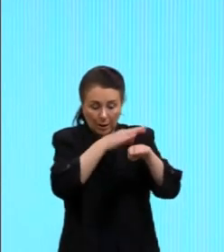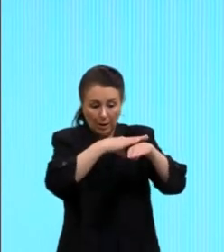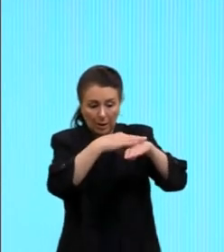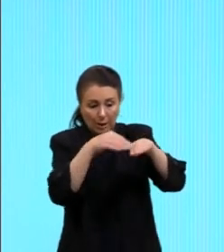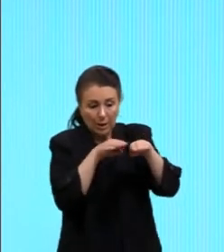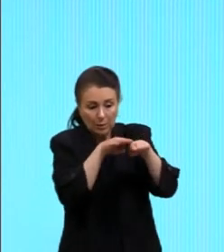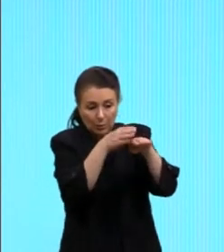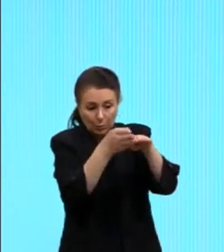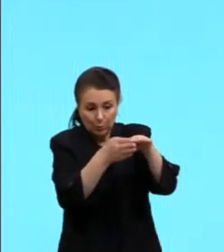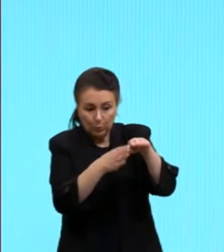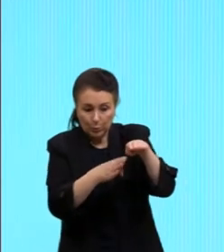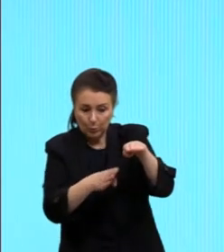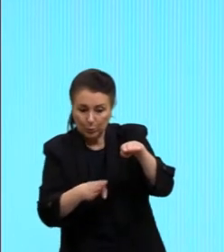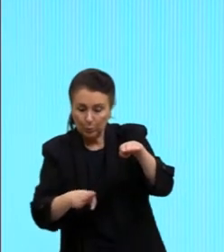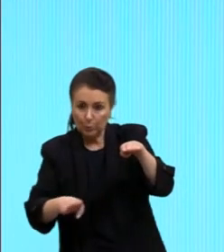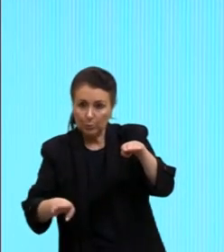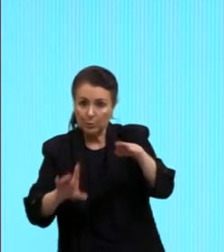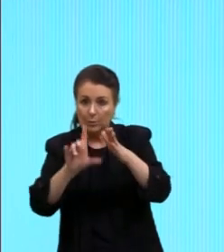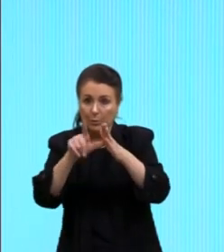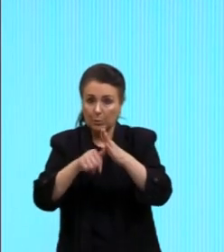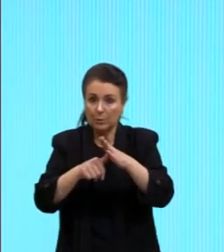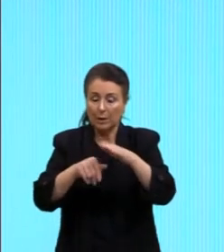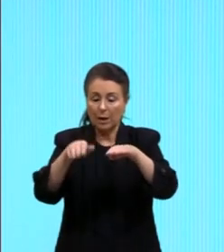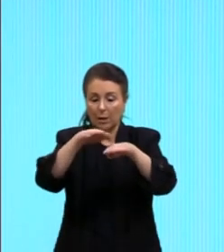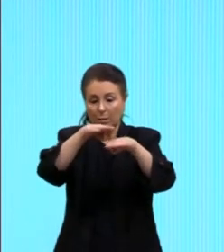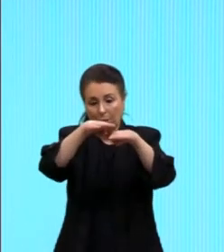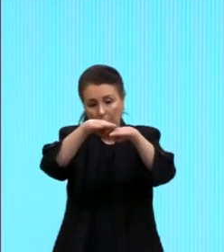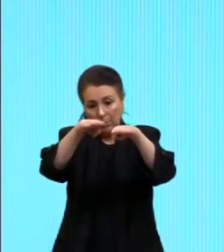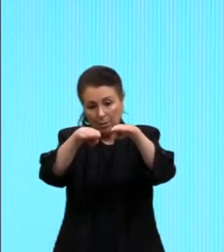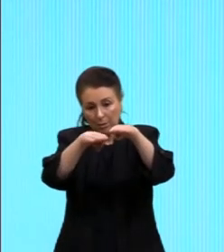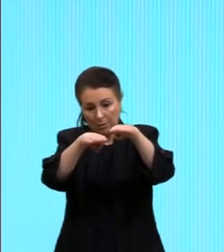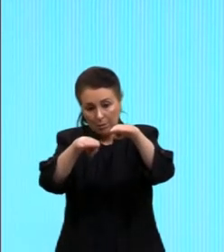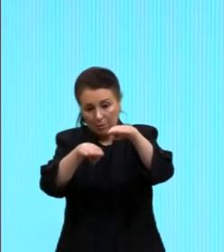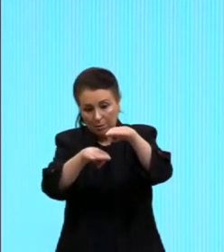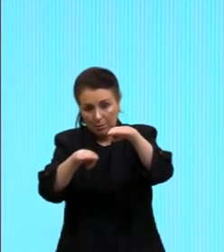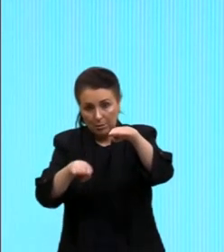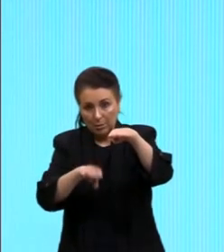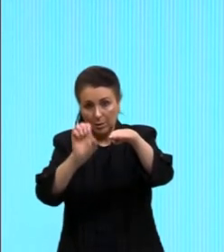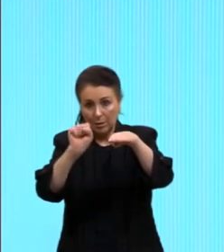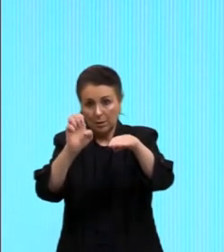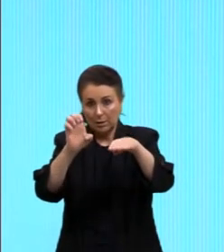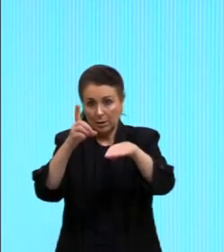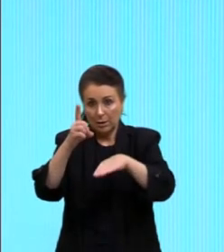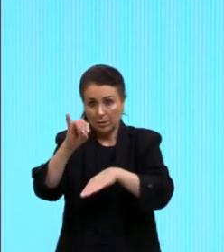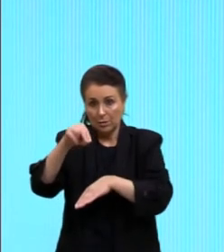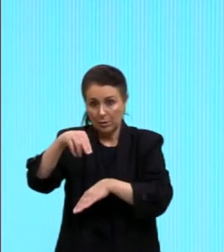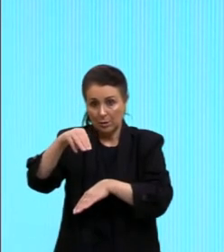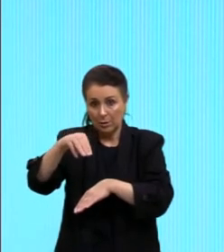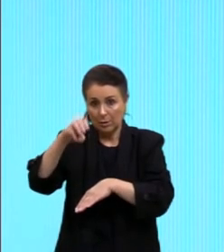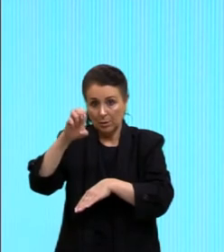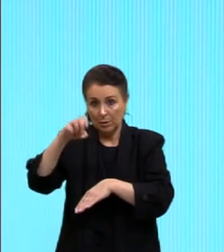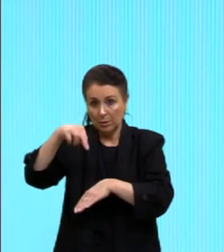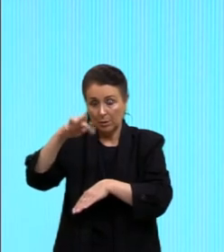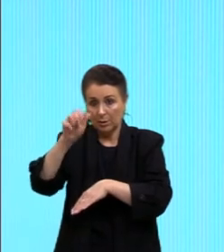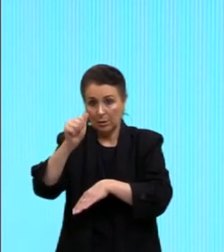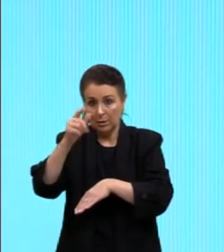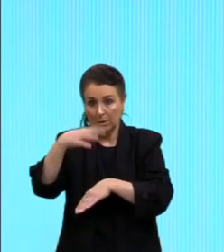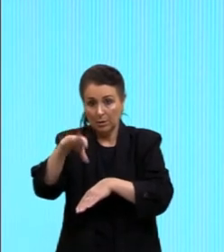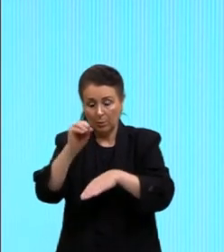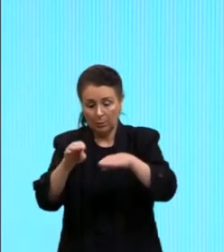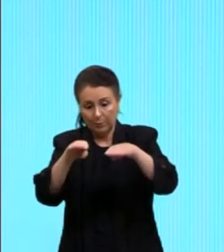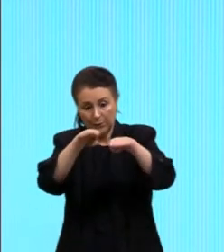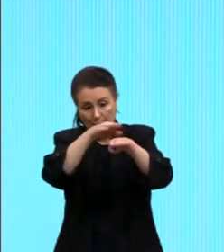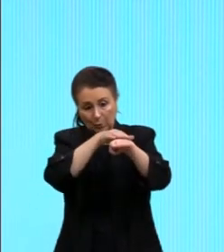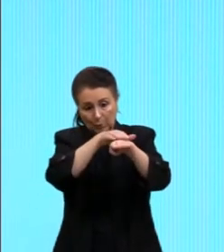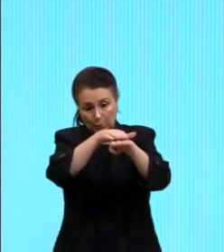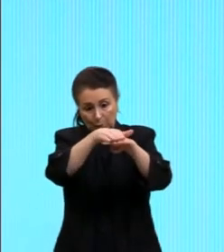e por final, tu tem a sedimentação, que é o depósito desse sedimento, então, tu tem essa formação aí, tá, agorizada? É bem